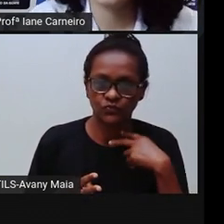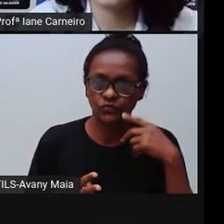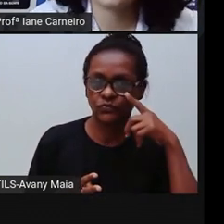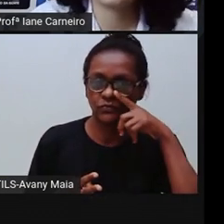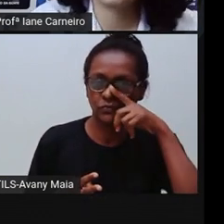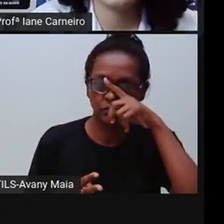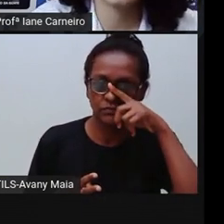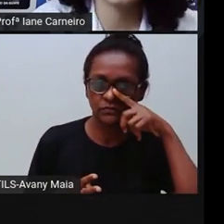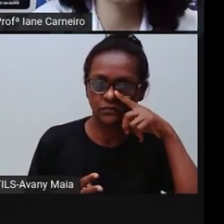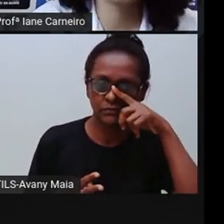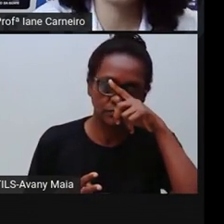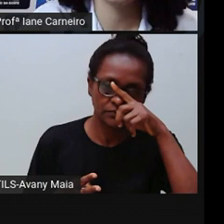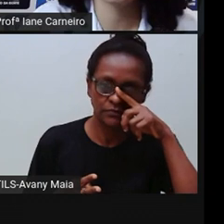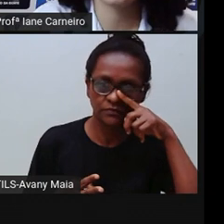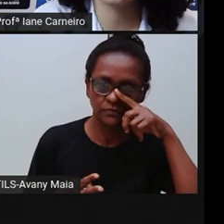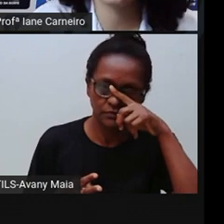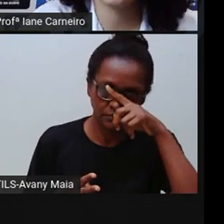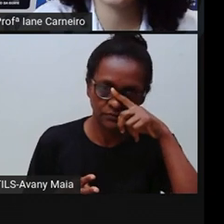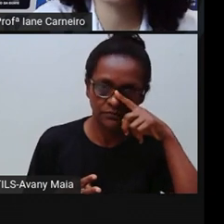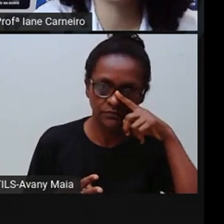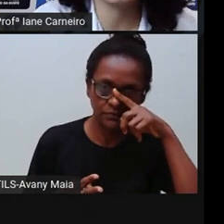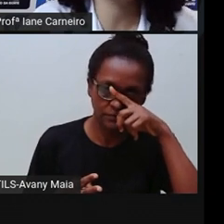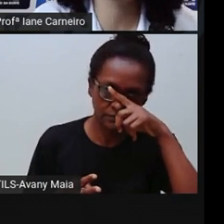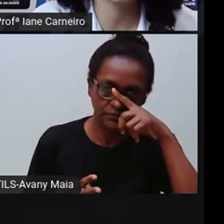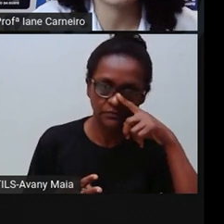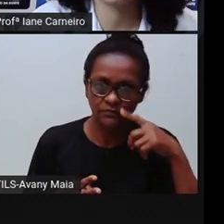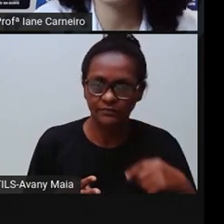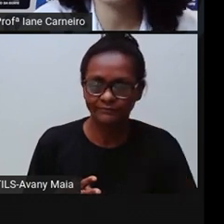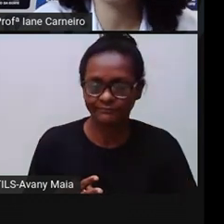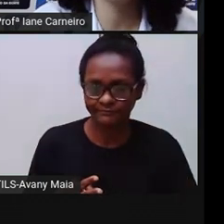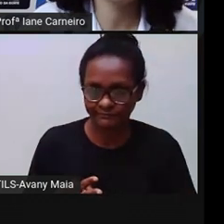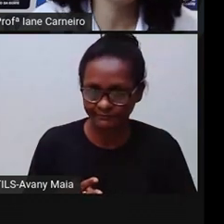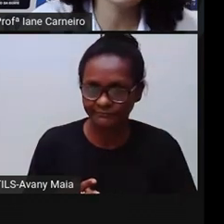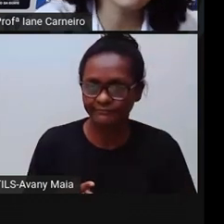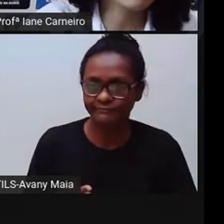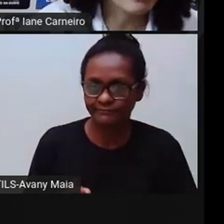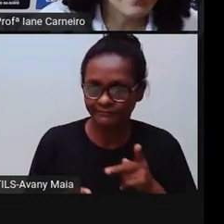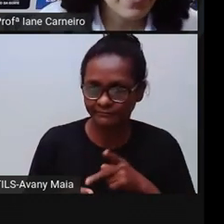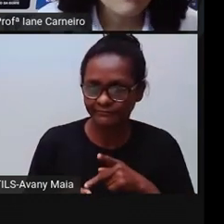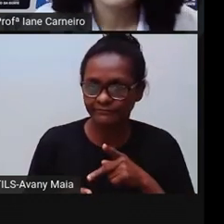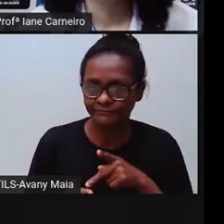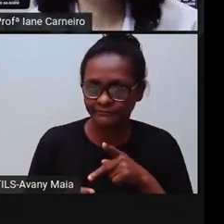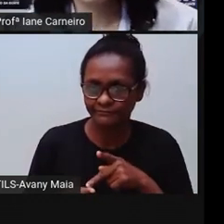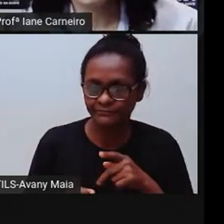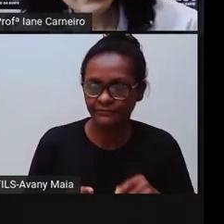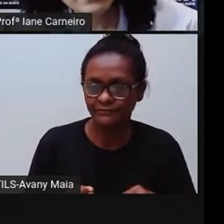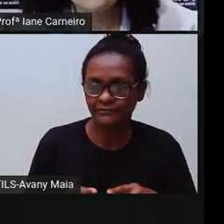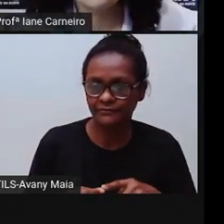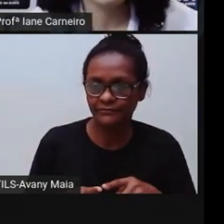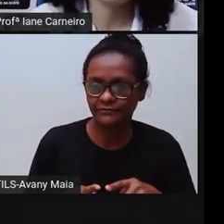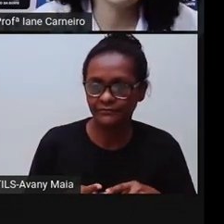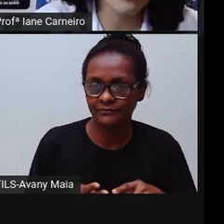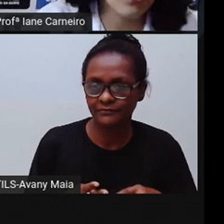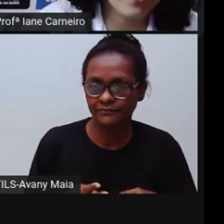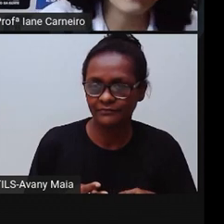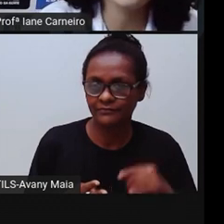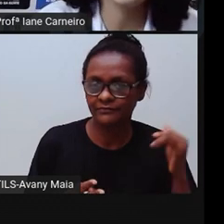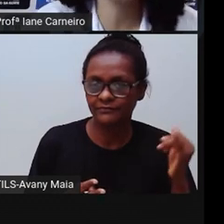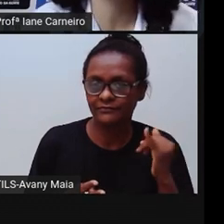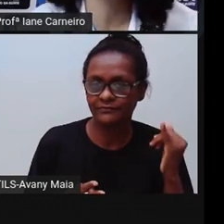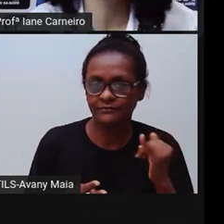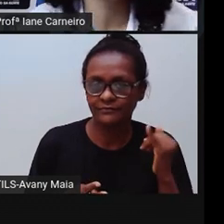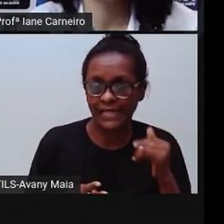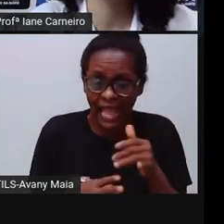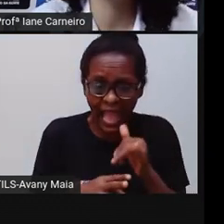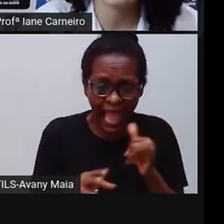acho que vocês já são aí grandinhos, né? De primeiro ano, já sabem que não pode, porque tem o risco de tomar choque, né?